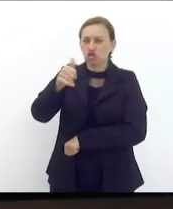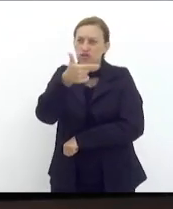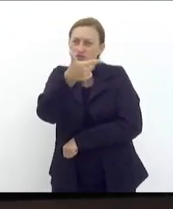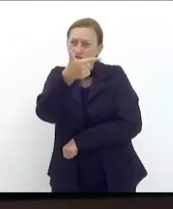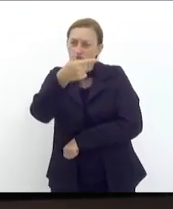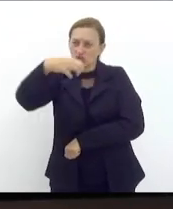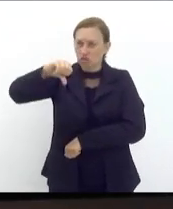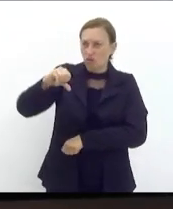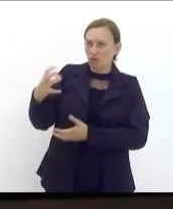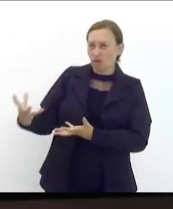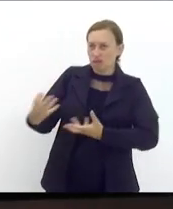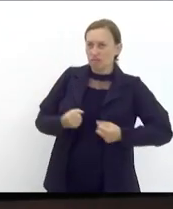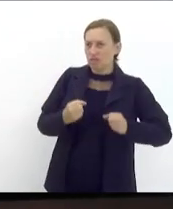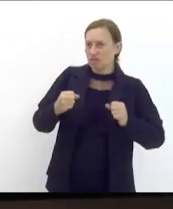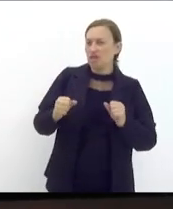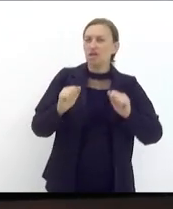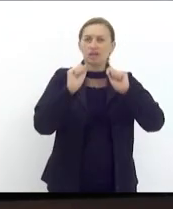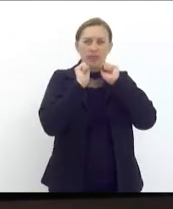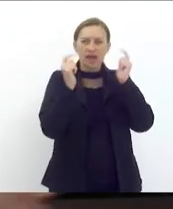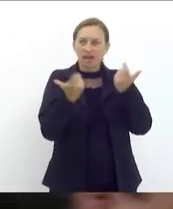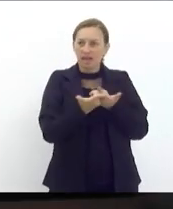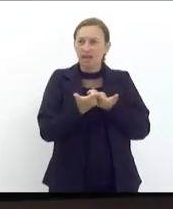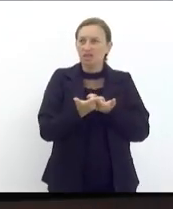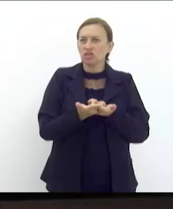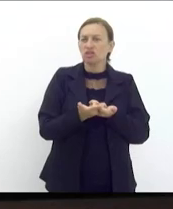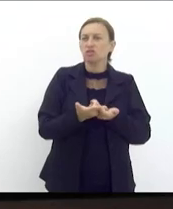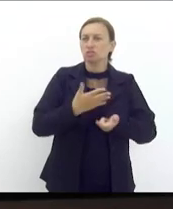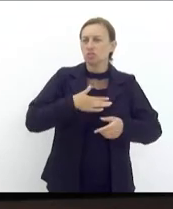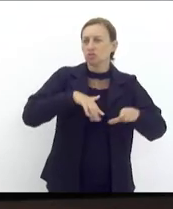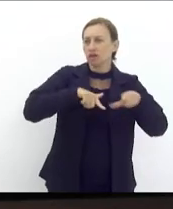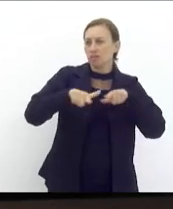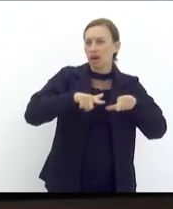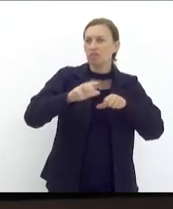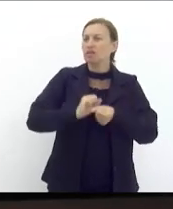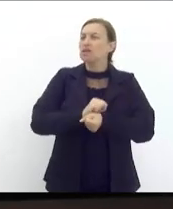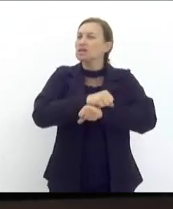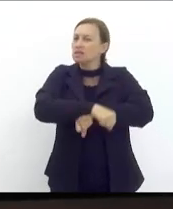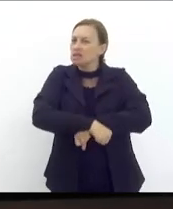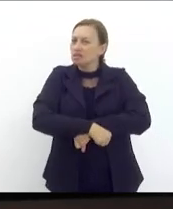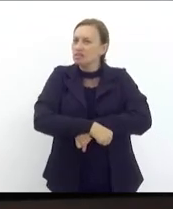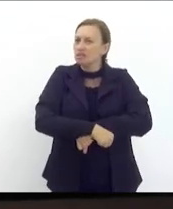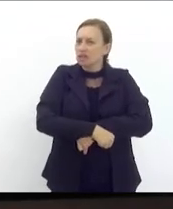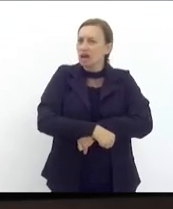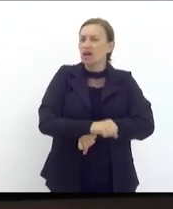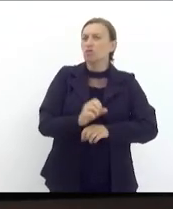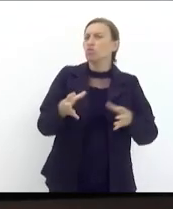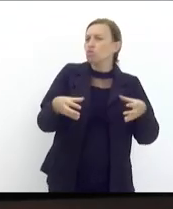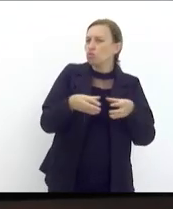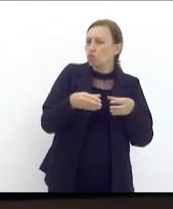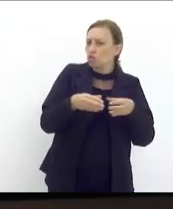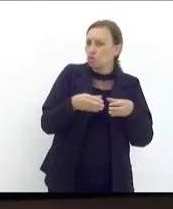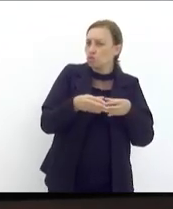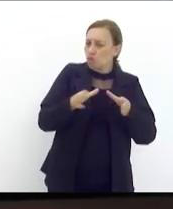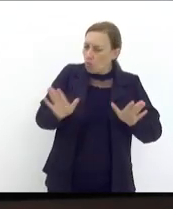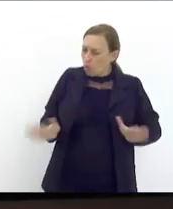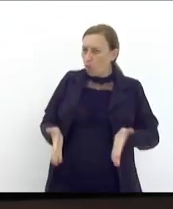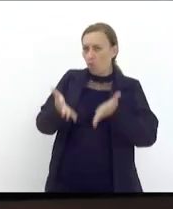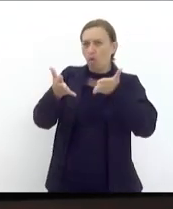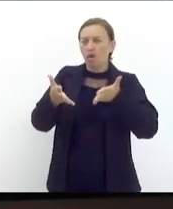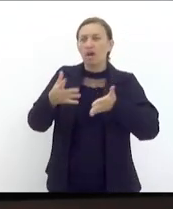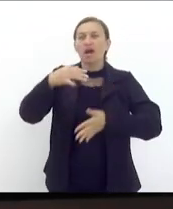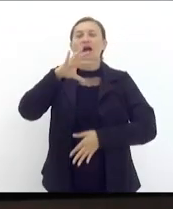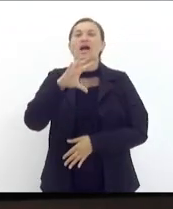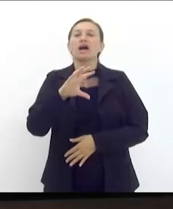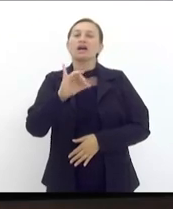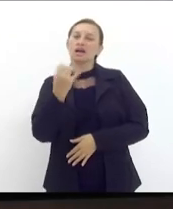eu recebi nesta casa, recebi por conta do mandato para um seminário temático, o grupo que impulsiona a campanha Maio